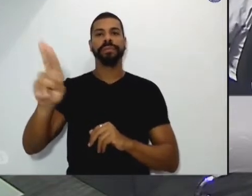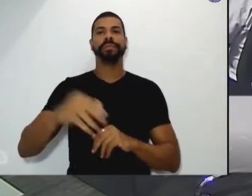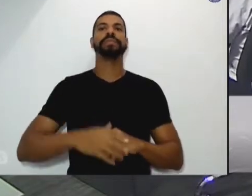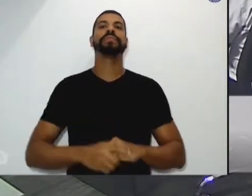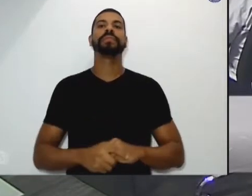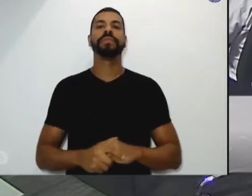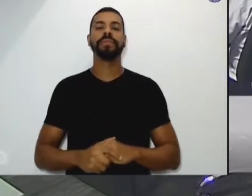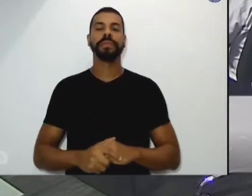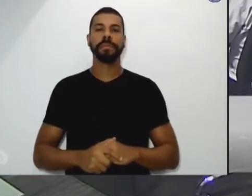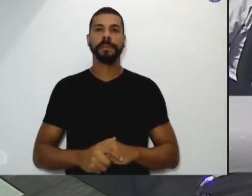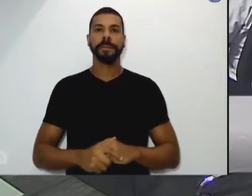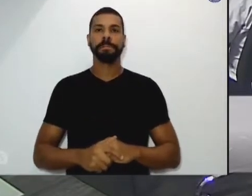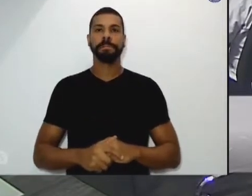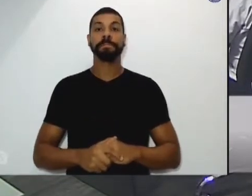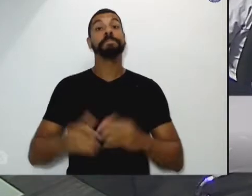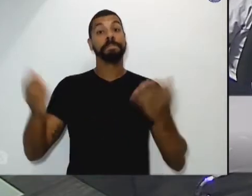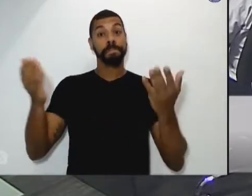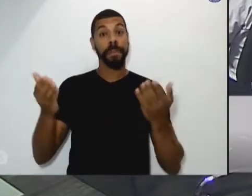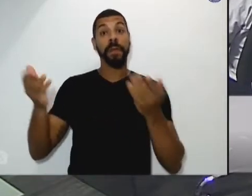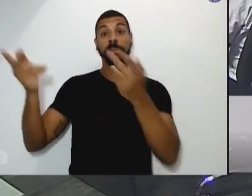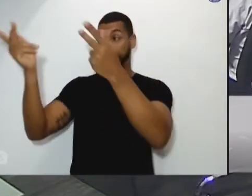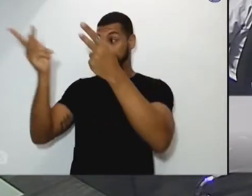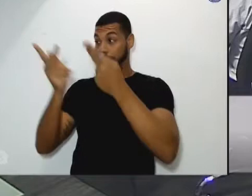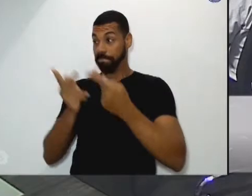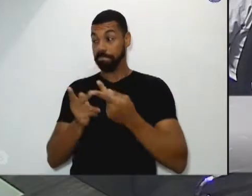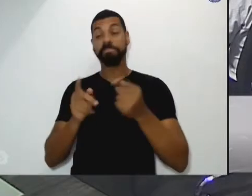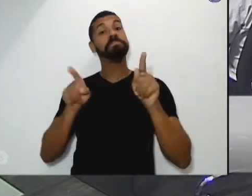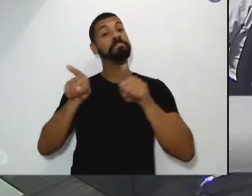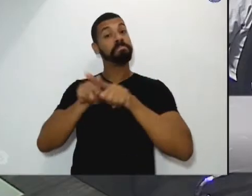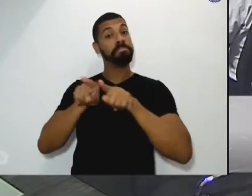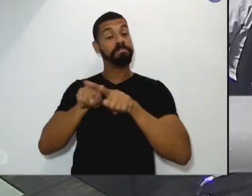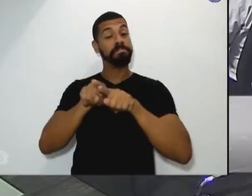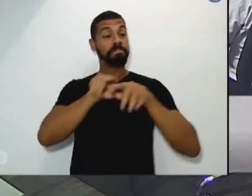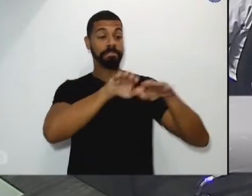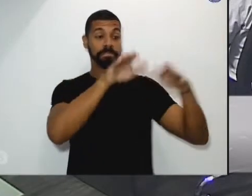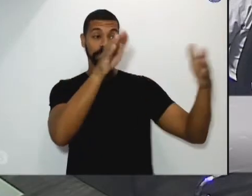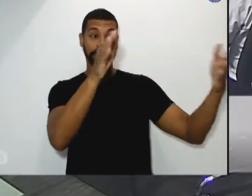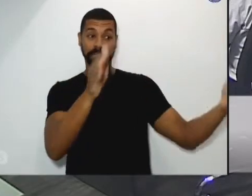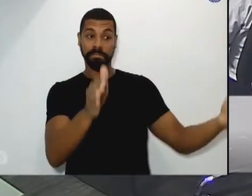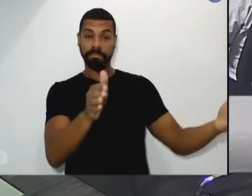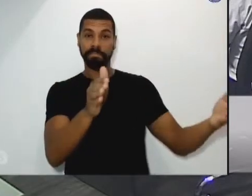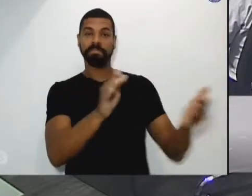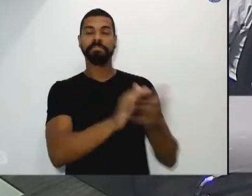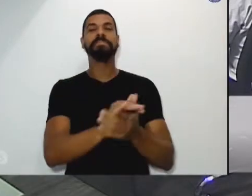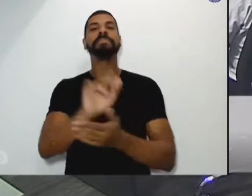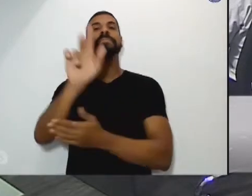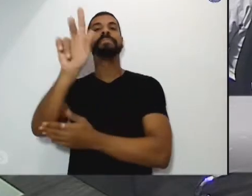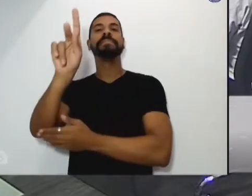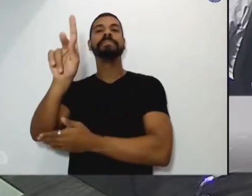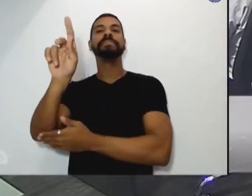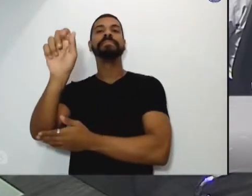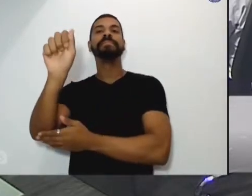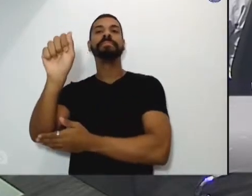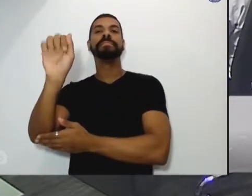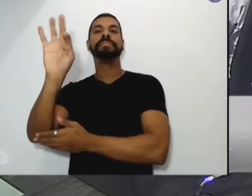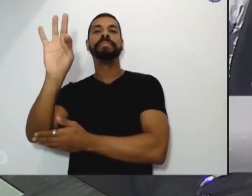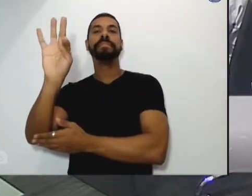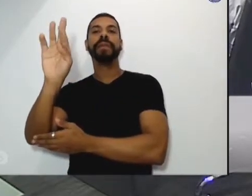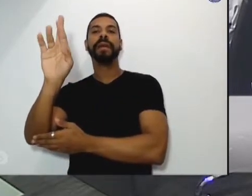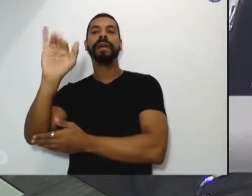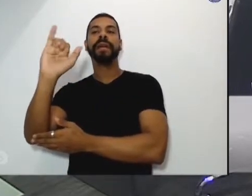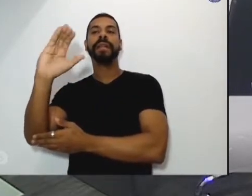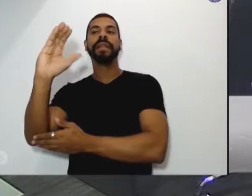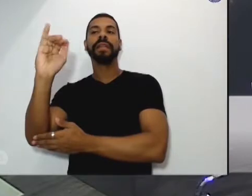Quero convidar também, para fazer parte desta mesa, Patrícia Chinabuco, coordenadora